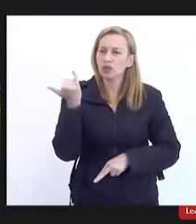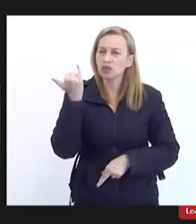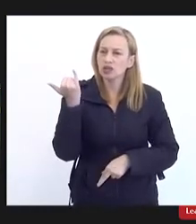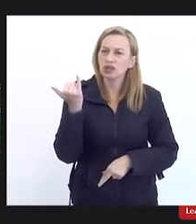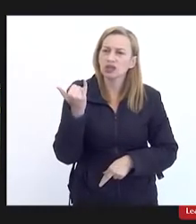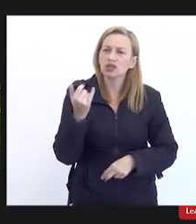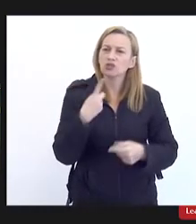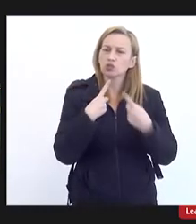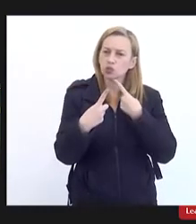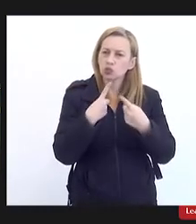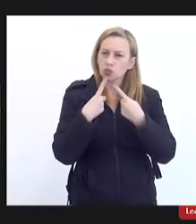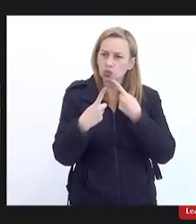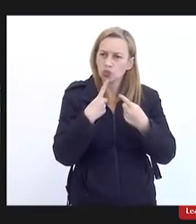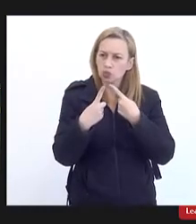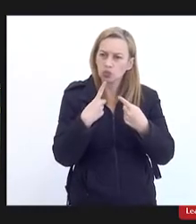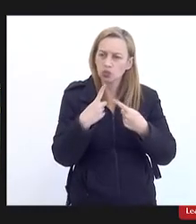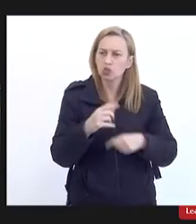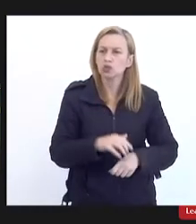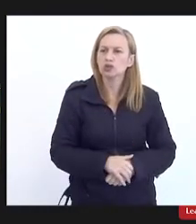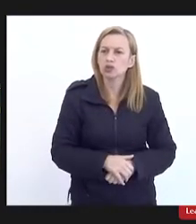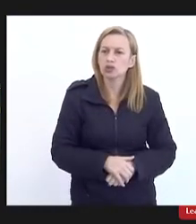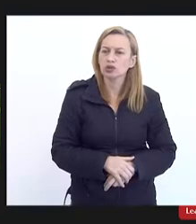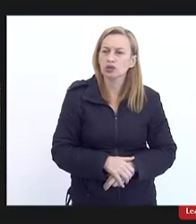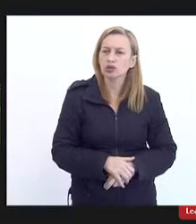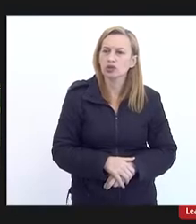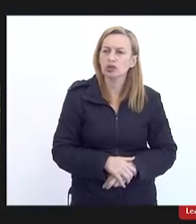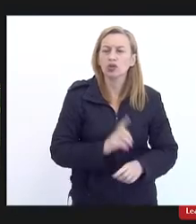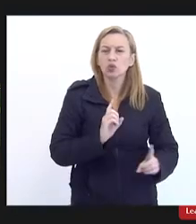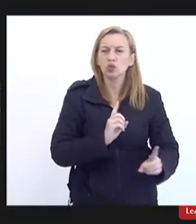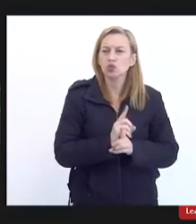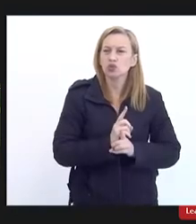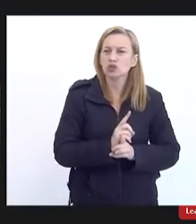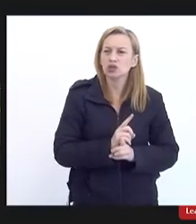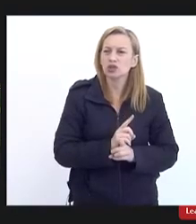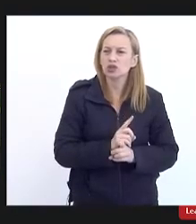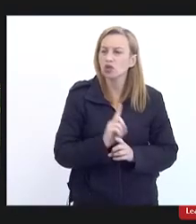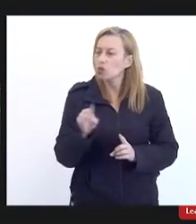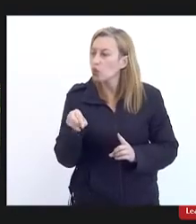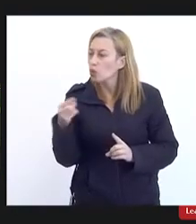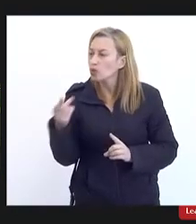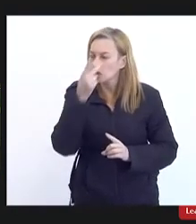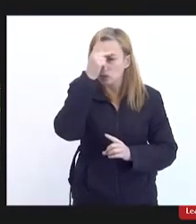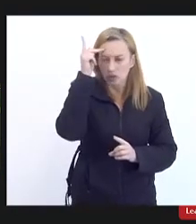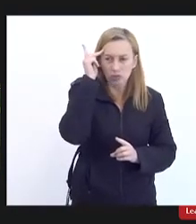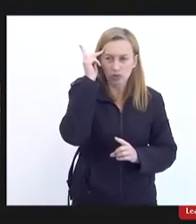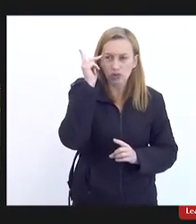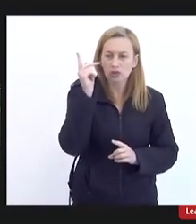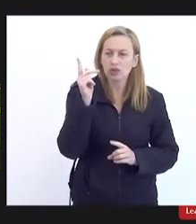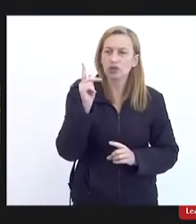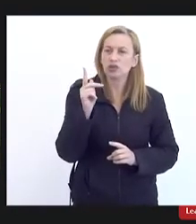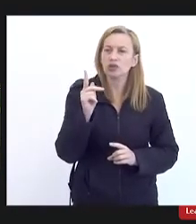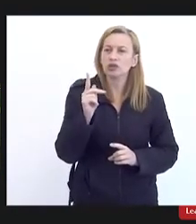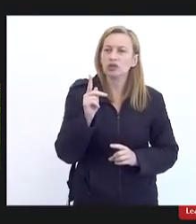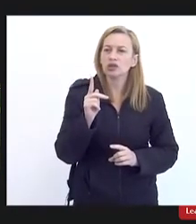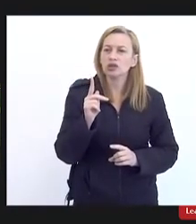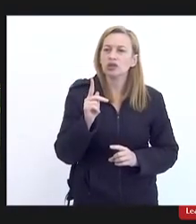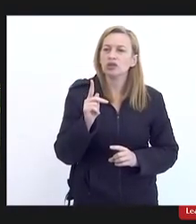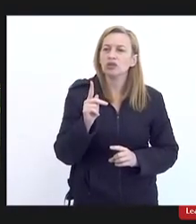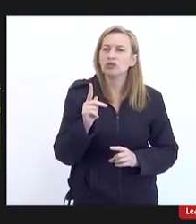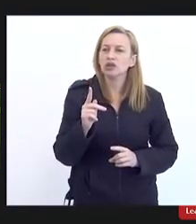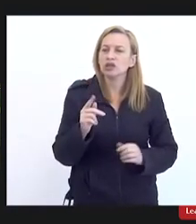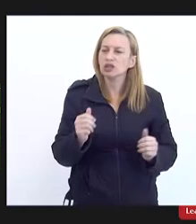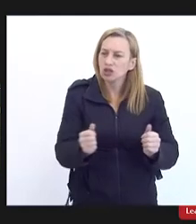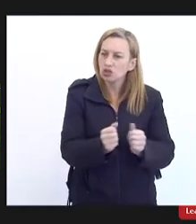desse debate a importância da gente encontrar outras pessoas que não estavam no radar da gente